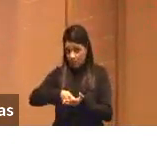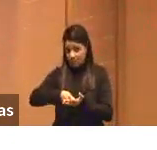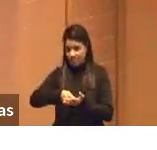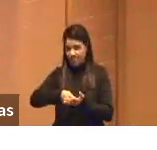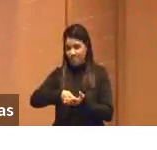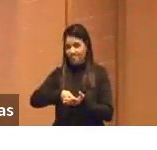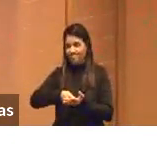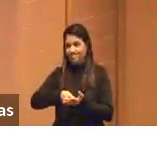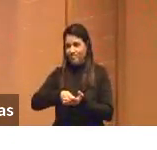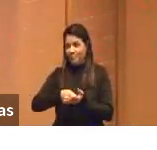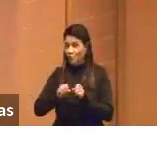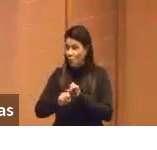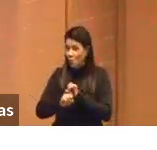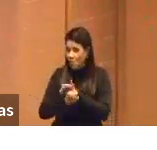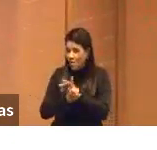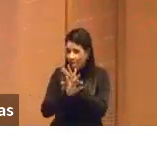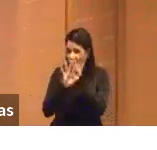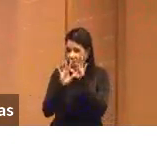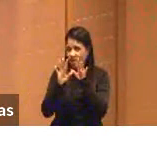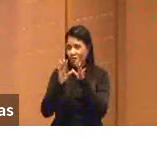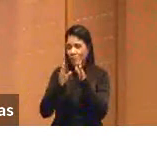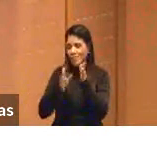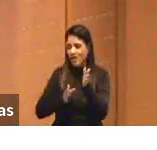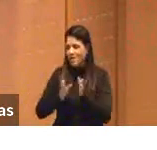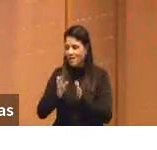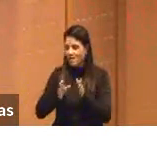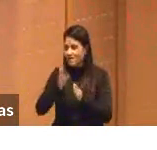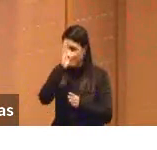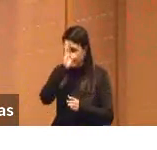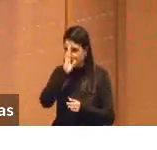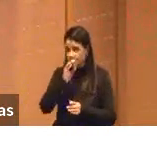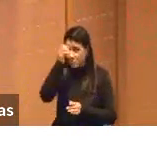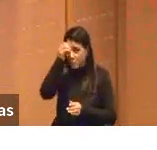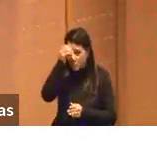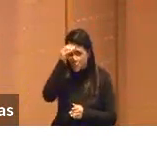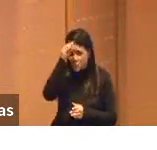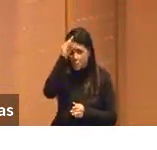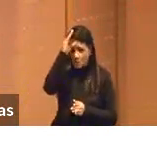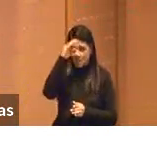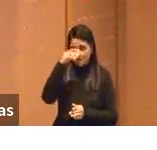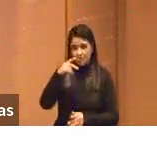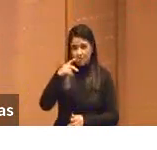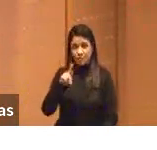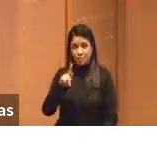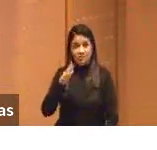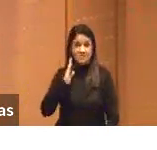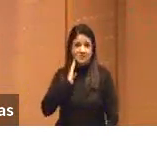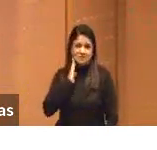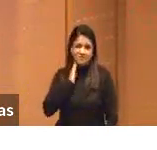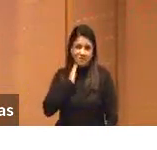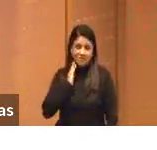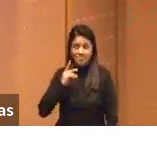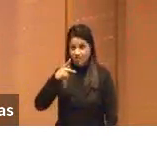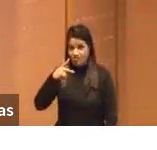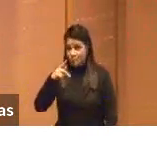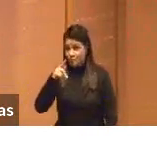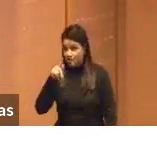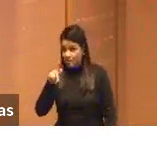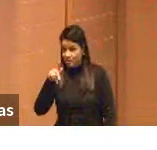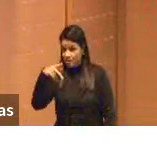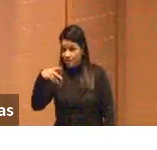claro que esse acesso gratuito, esse conhecimento que o chat GPT nos fornece, ele